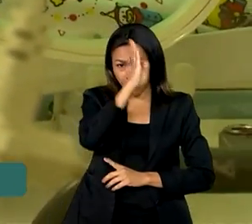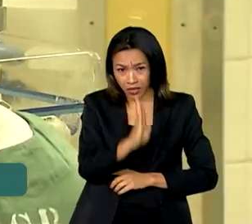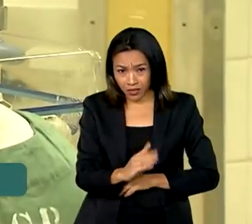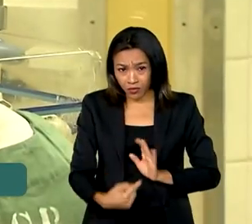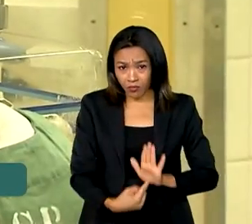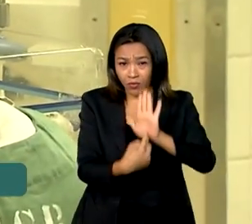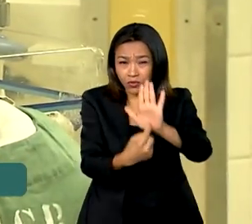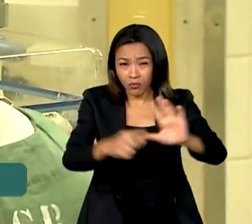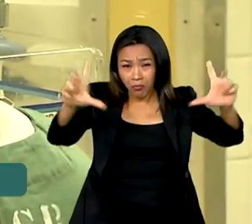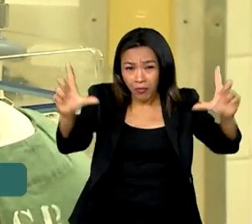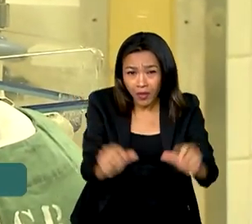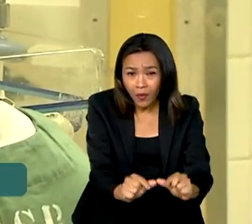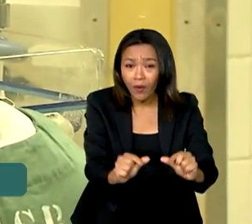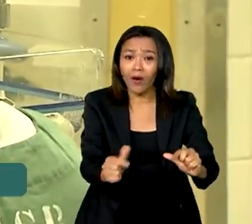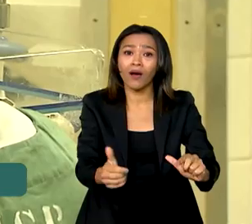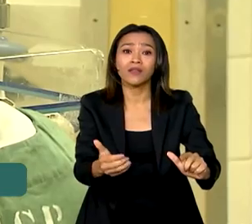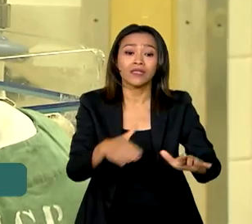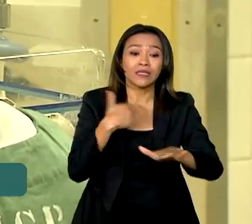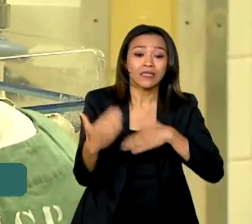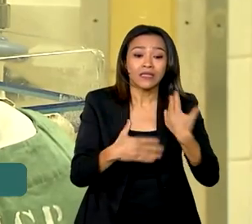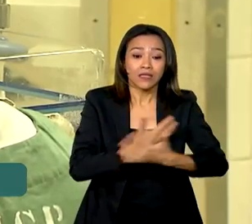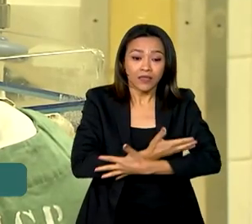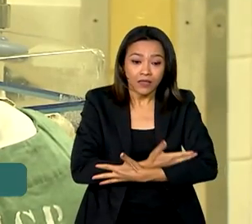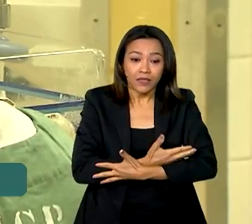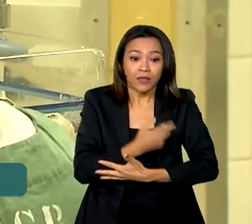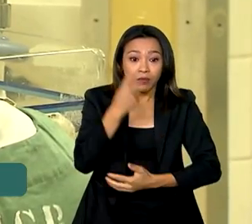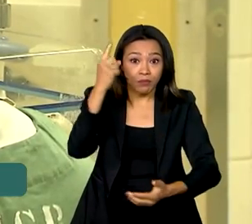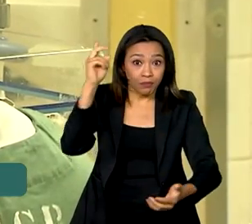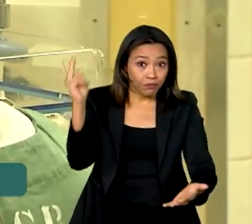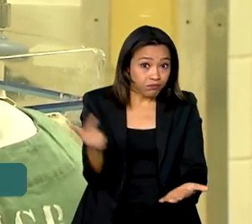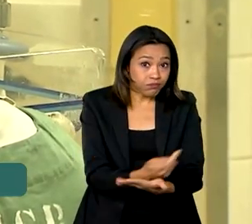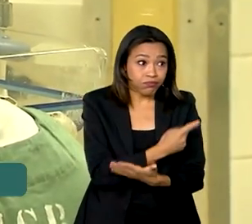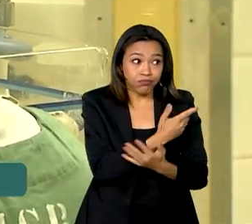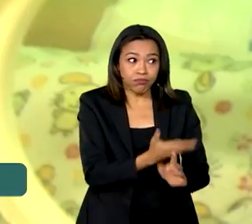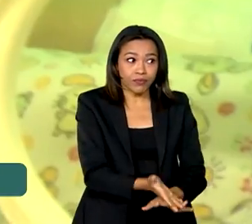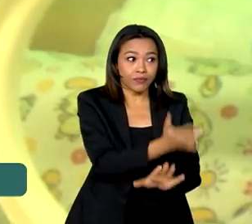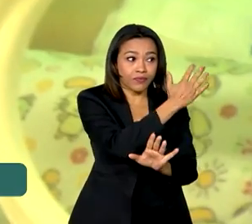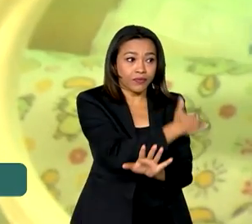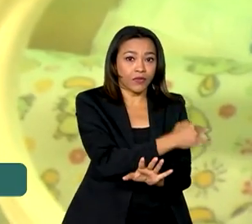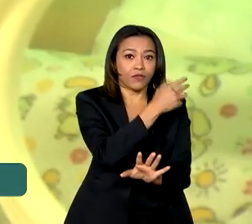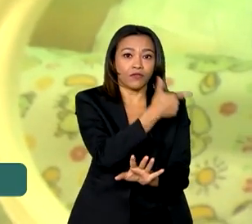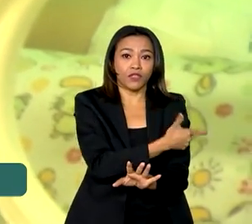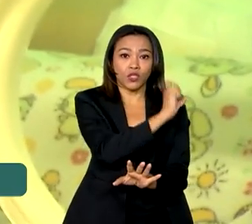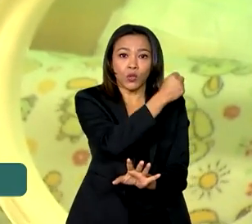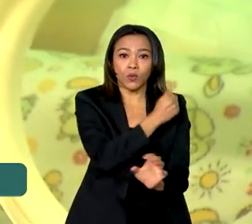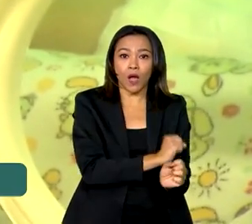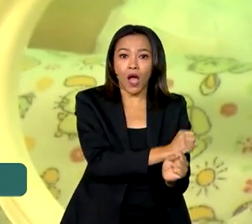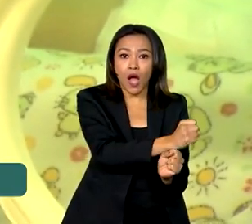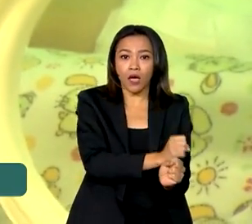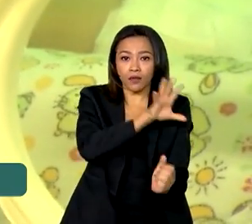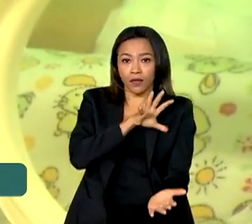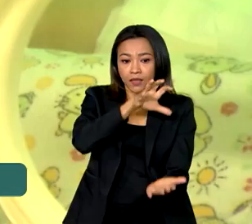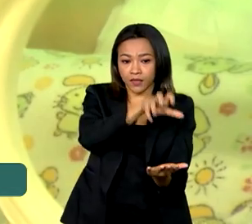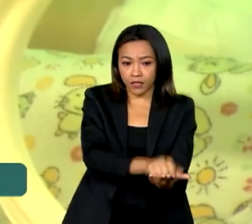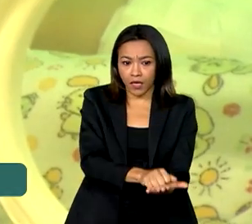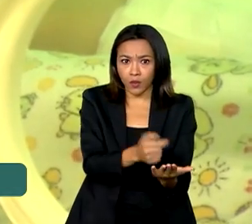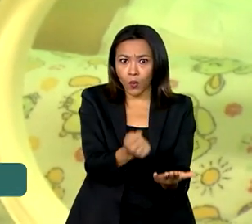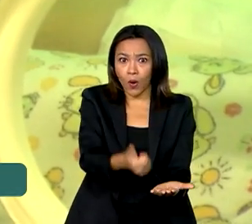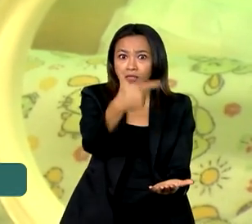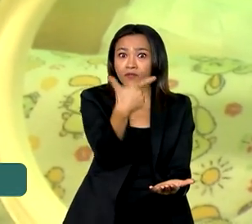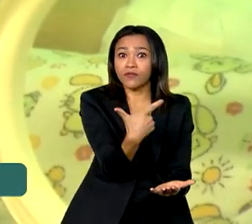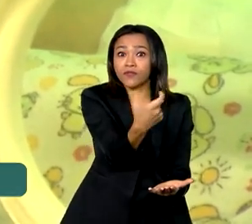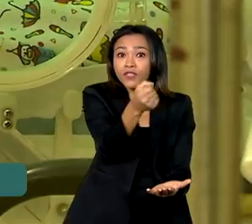mortalidade infantil e fetal por causas evitáveis dos últimos 28 anos. Foram registradas quase 20 mil